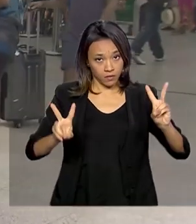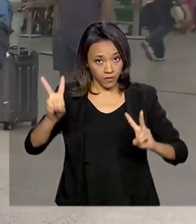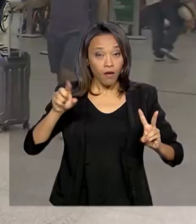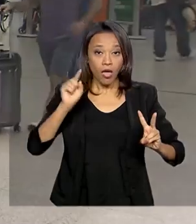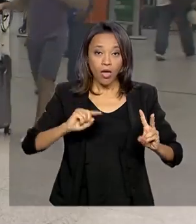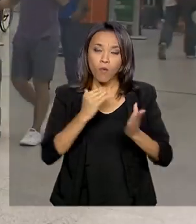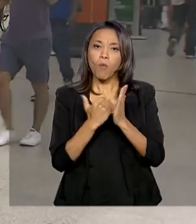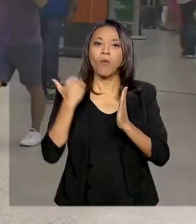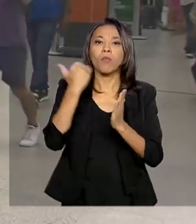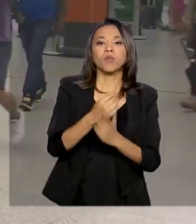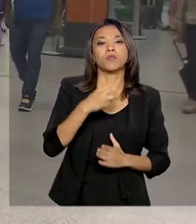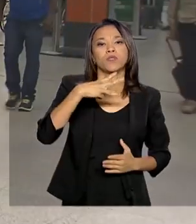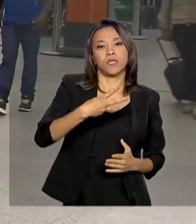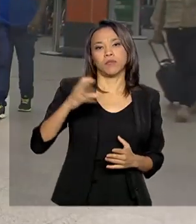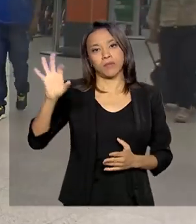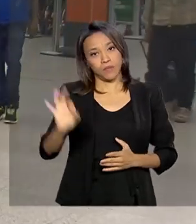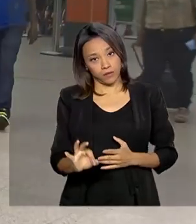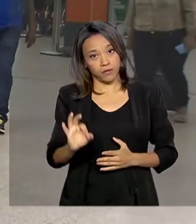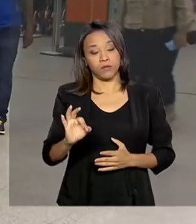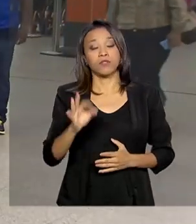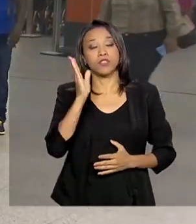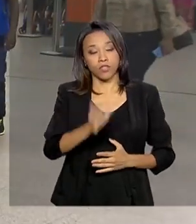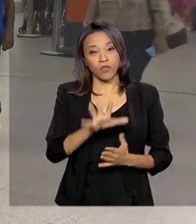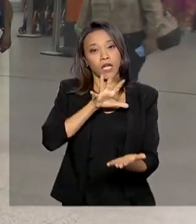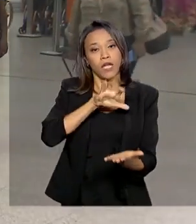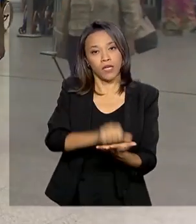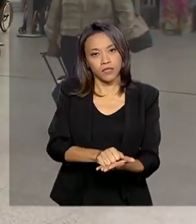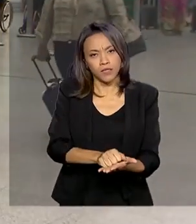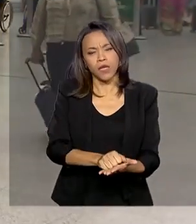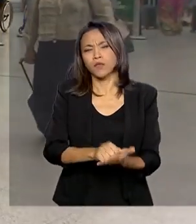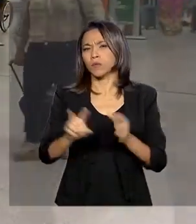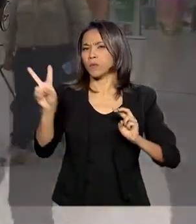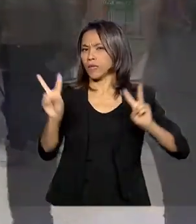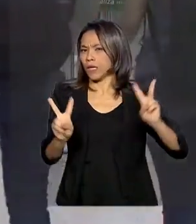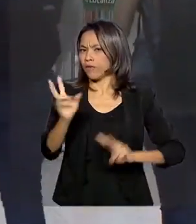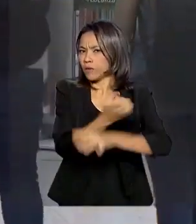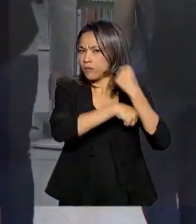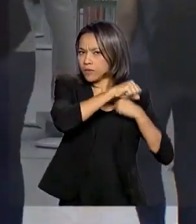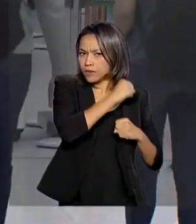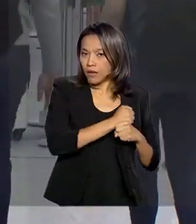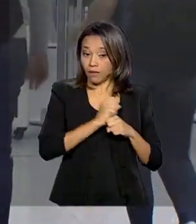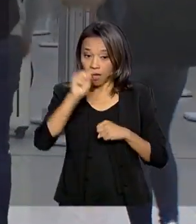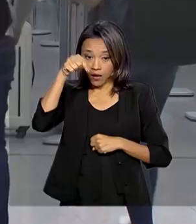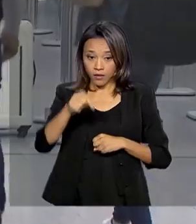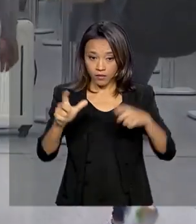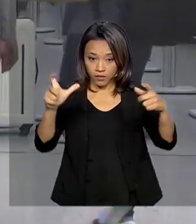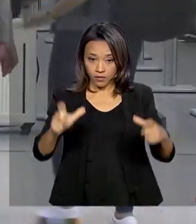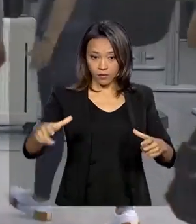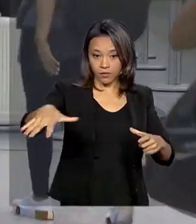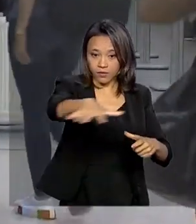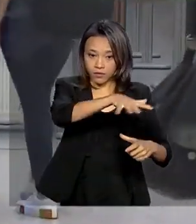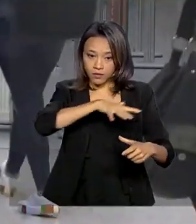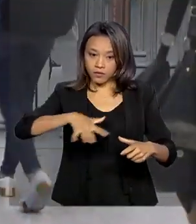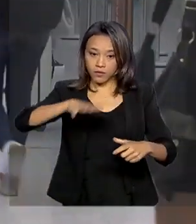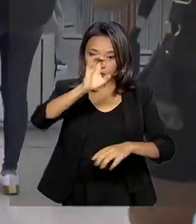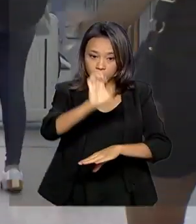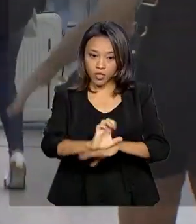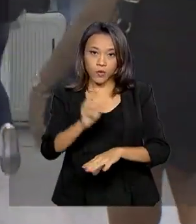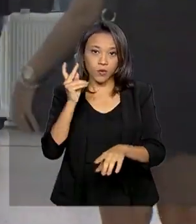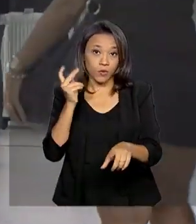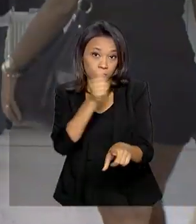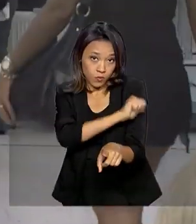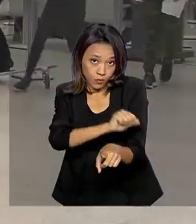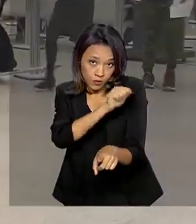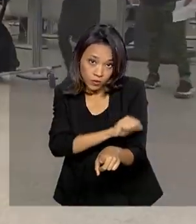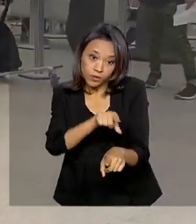com relação ao que foi registrado no carnaval do ano passado. Aqui no aeroporto Santos Dumont, no Rio de Janeiro, a